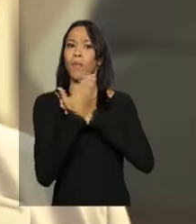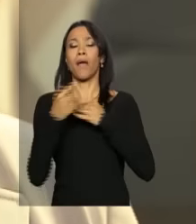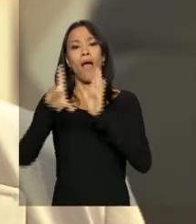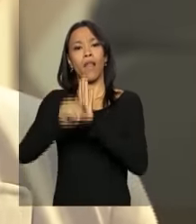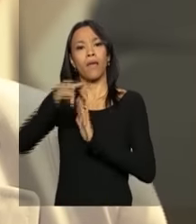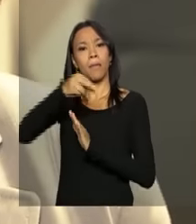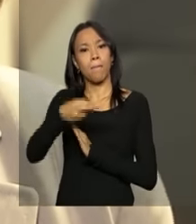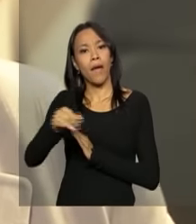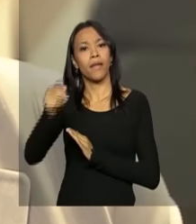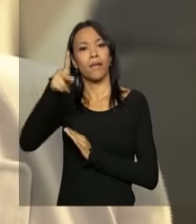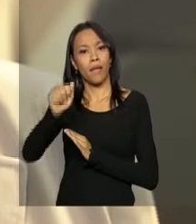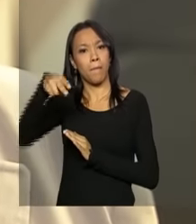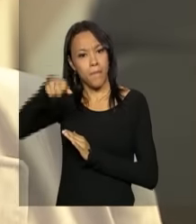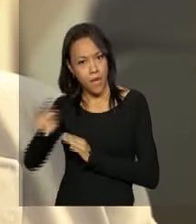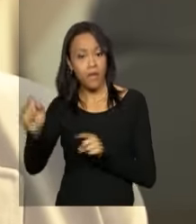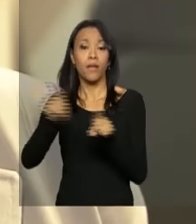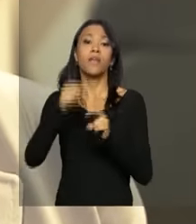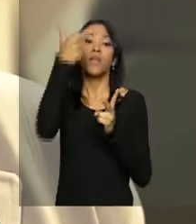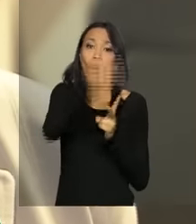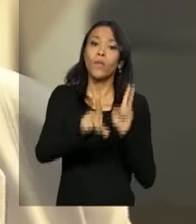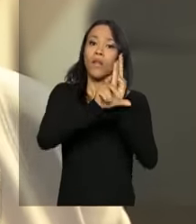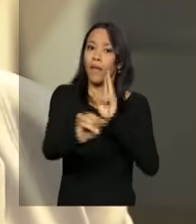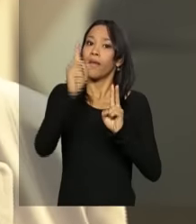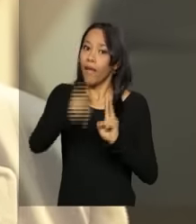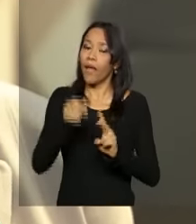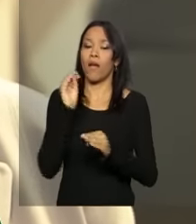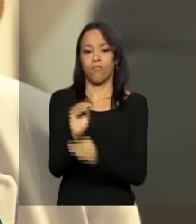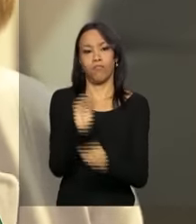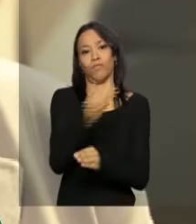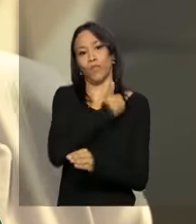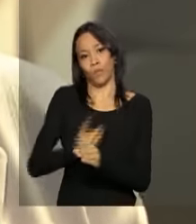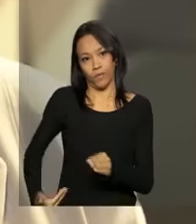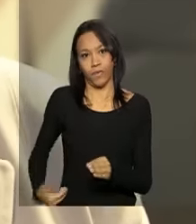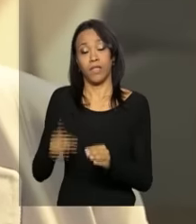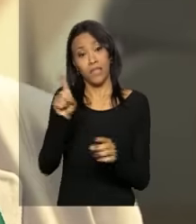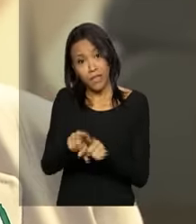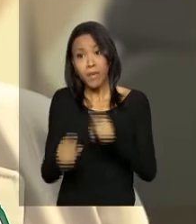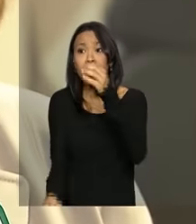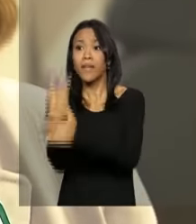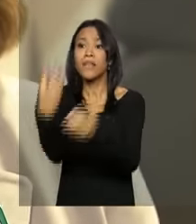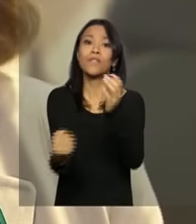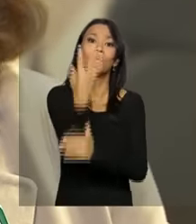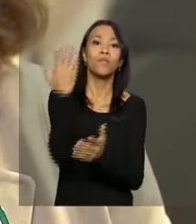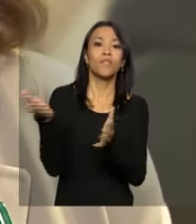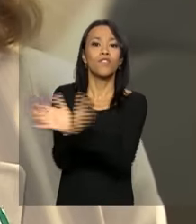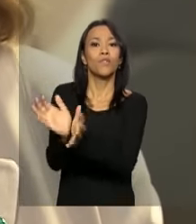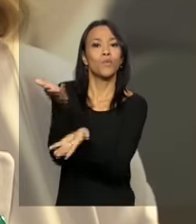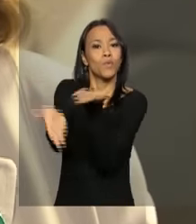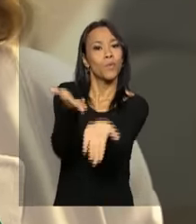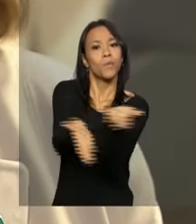da Penha quanto a Lei do Feminicídio, que são uma resposta do Estado, quanto a criação de serviços e programa, que estão